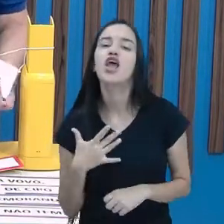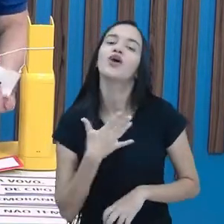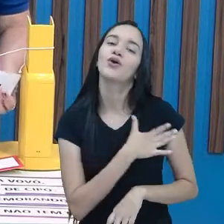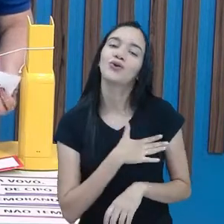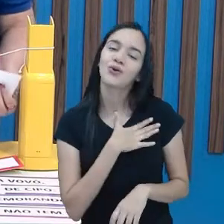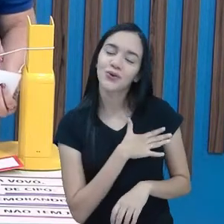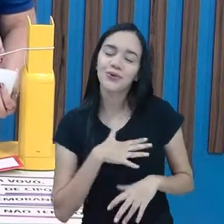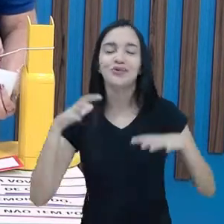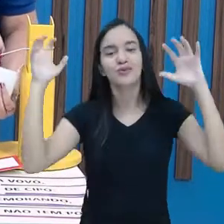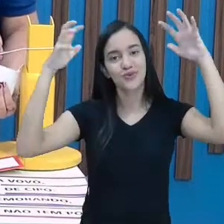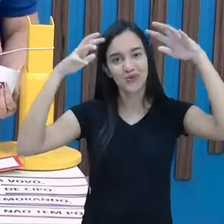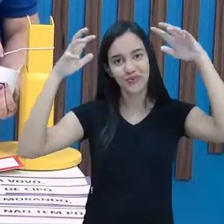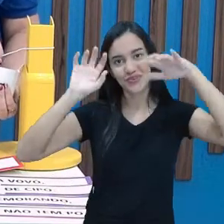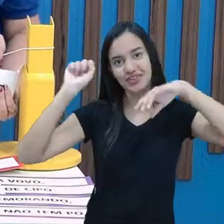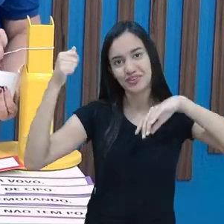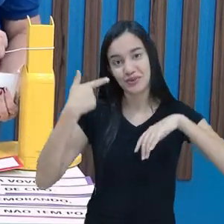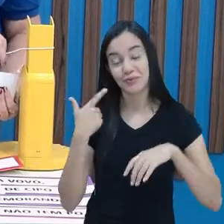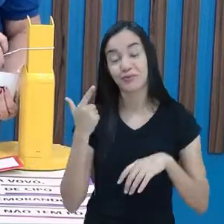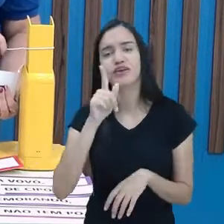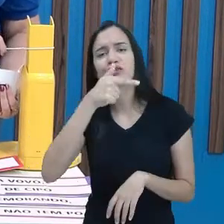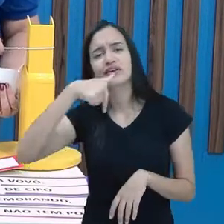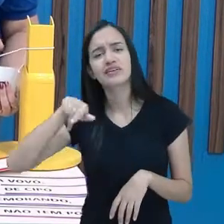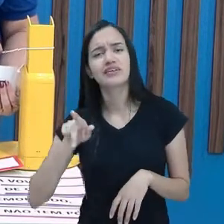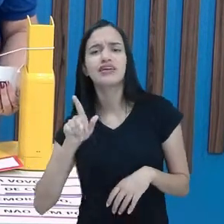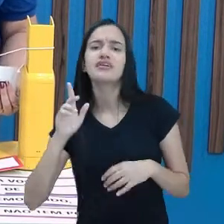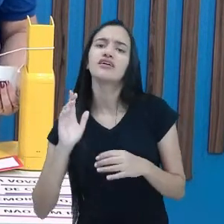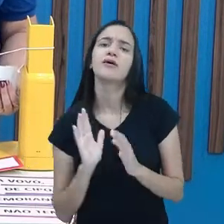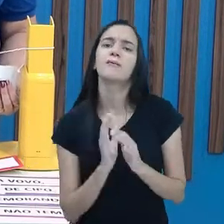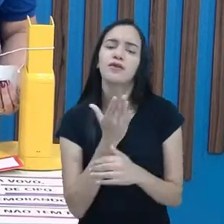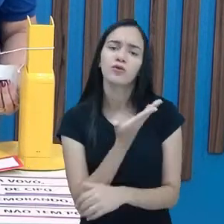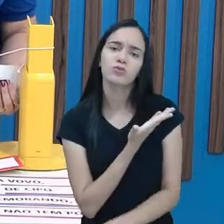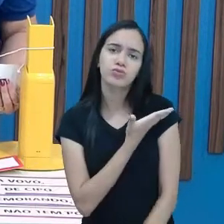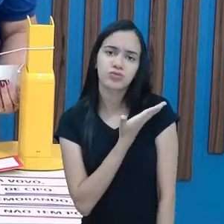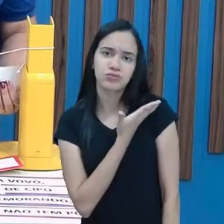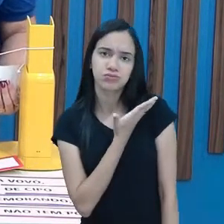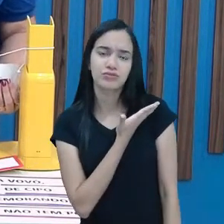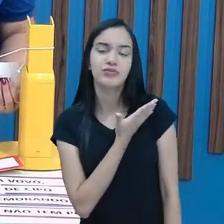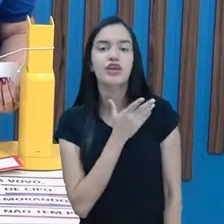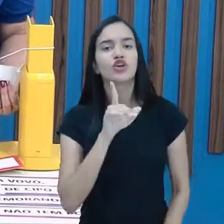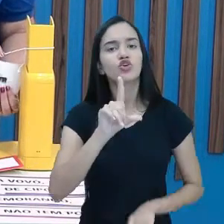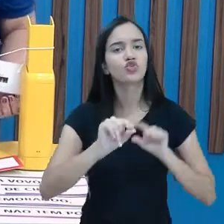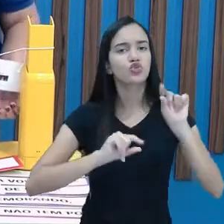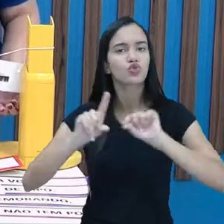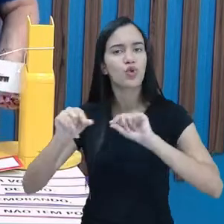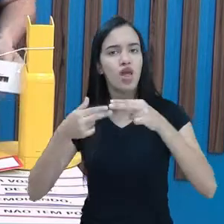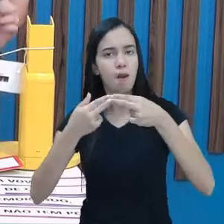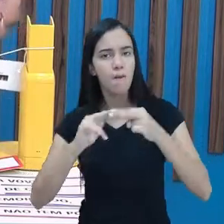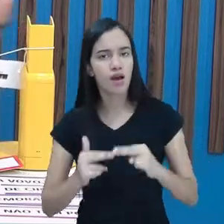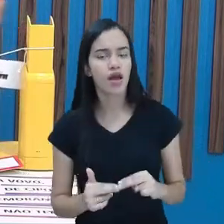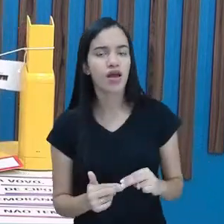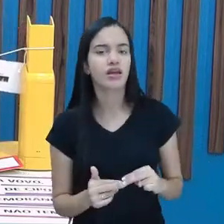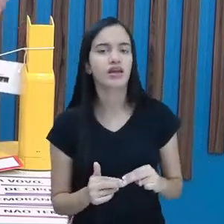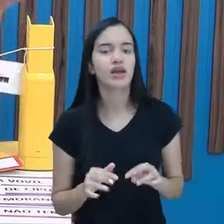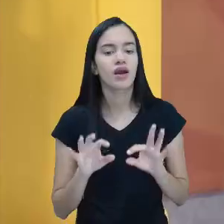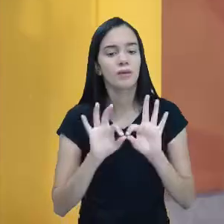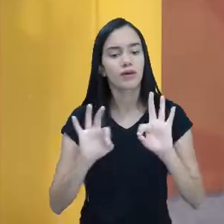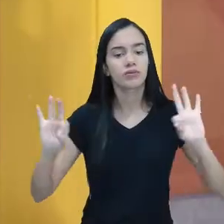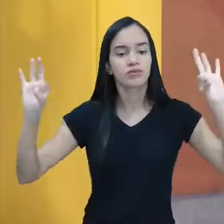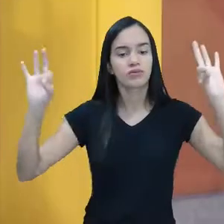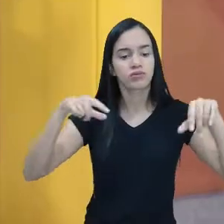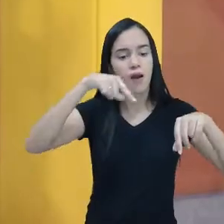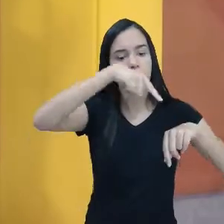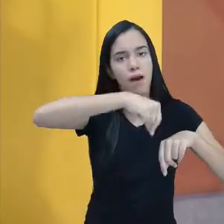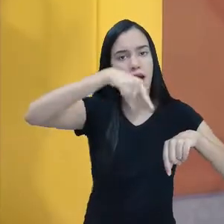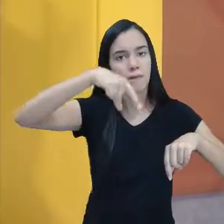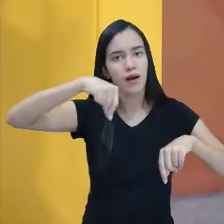e sol. E é isso que vocês irão fazer aí com seus amiguinhos. Escolher parlendas para montar o seu varal. Veja